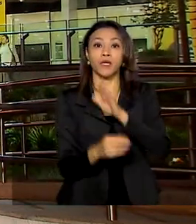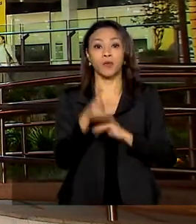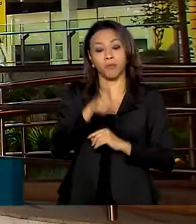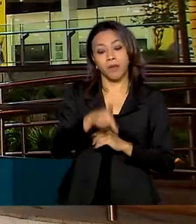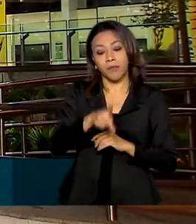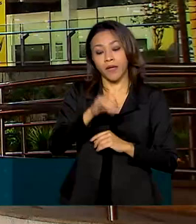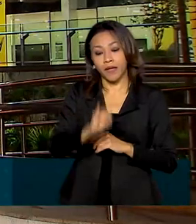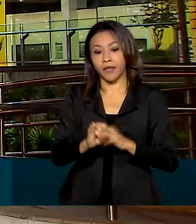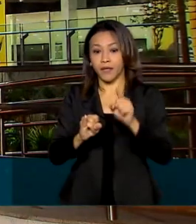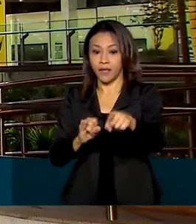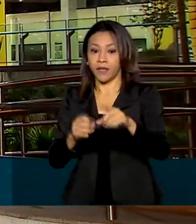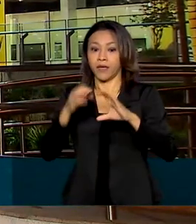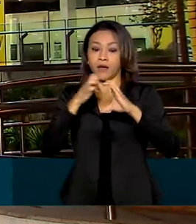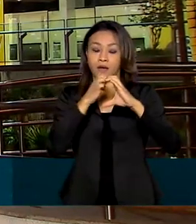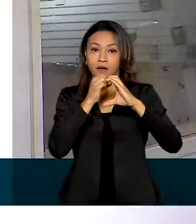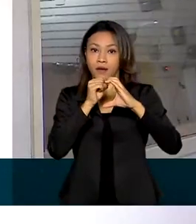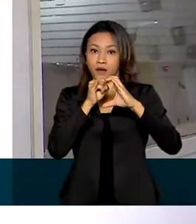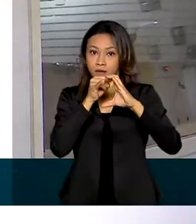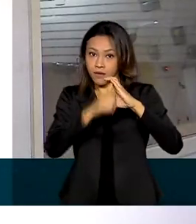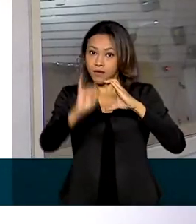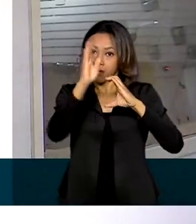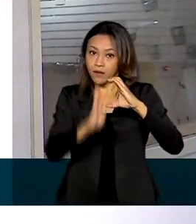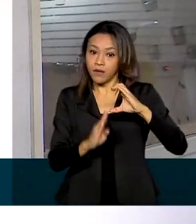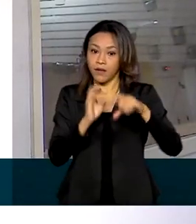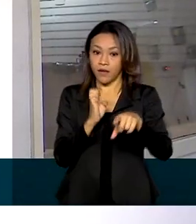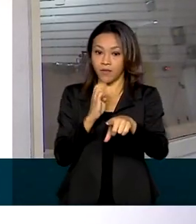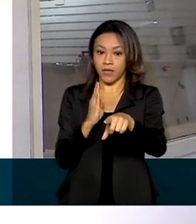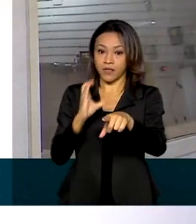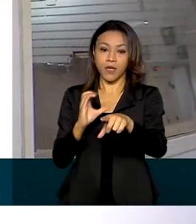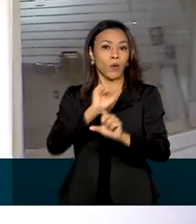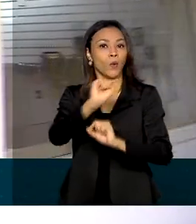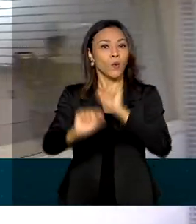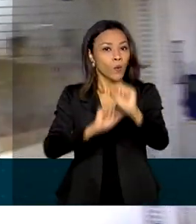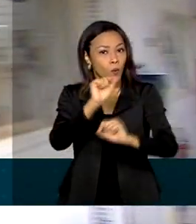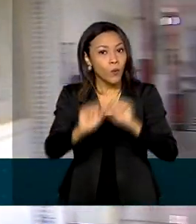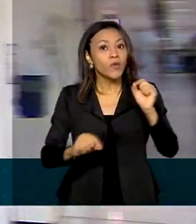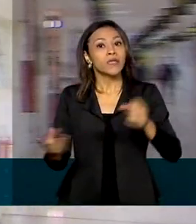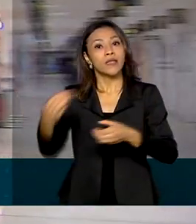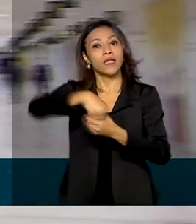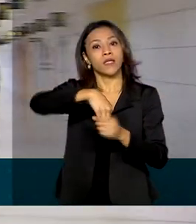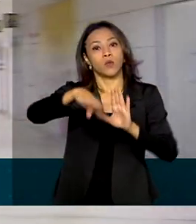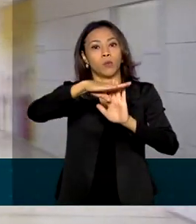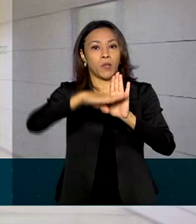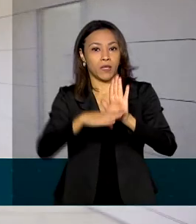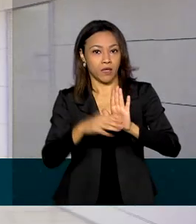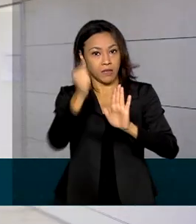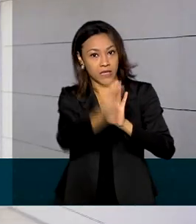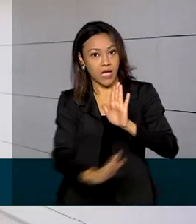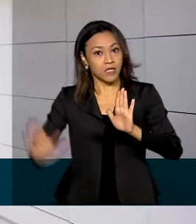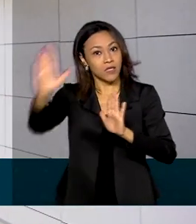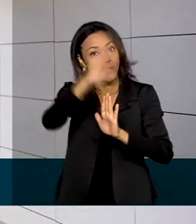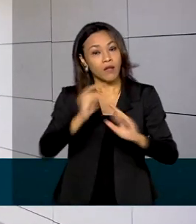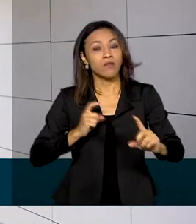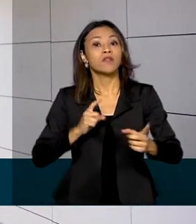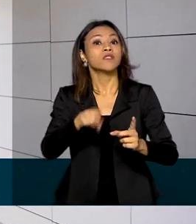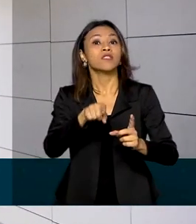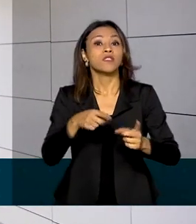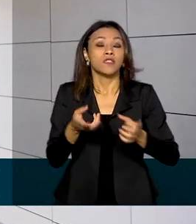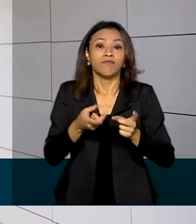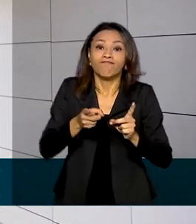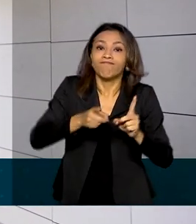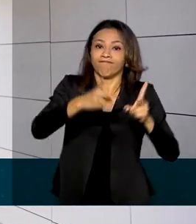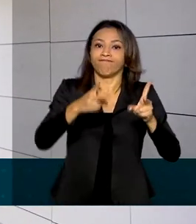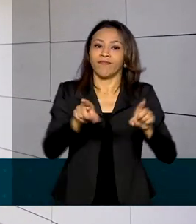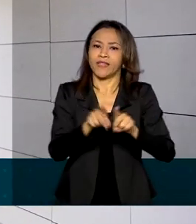inclusão da Empresa Brasil de Comunicação, EBC, no Programa Nacional de Desestatização. O processo também